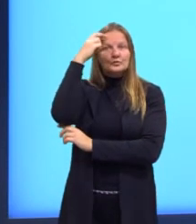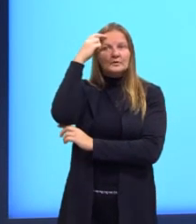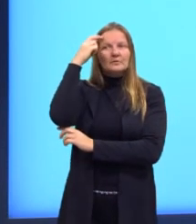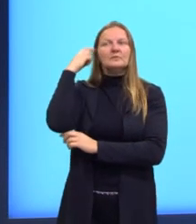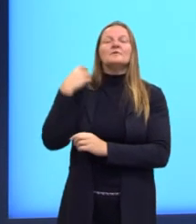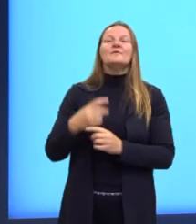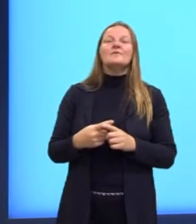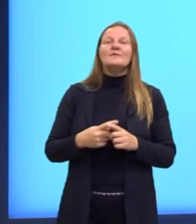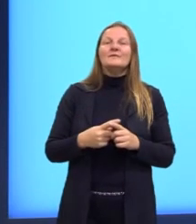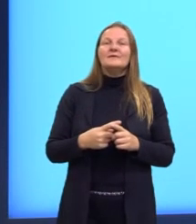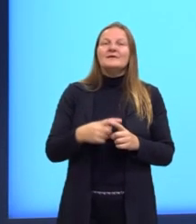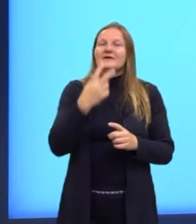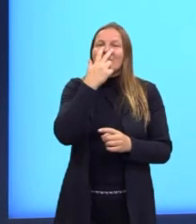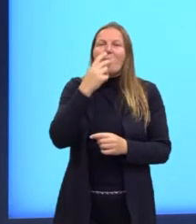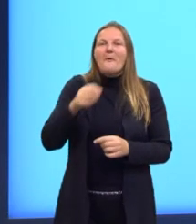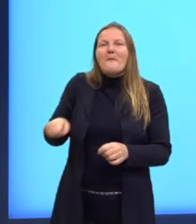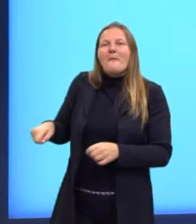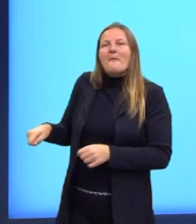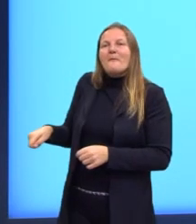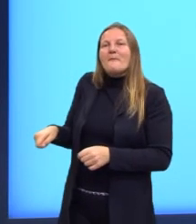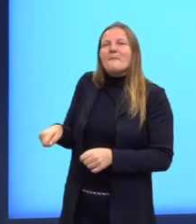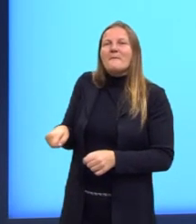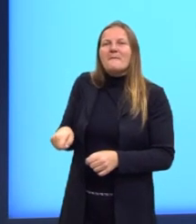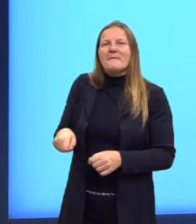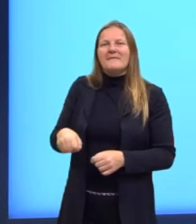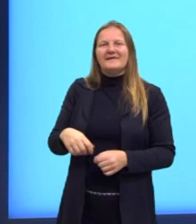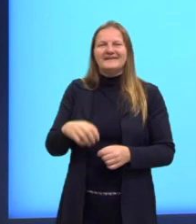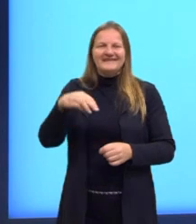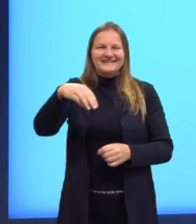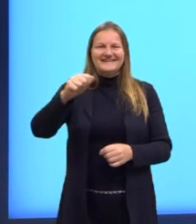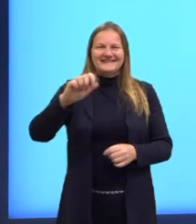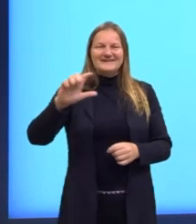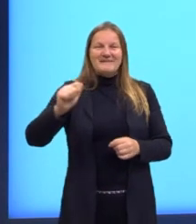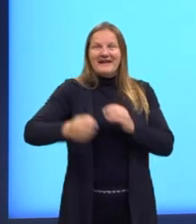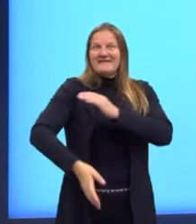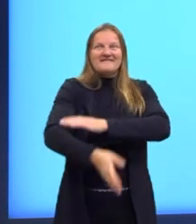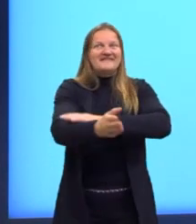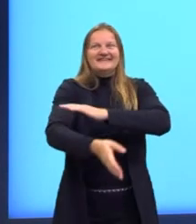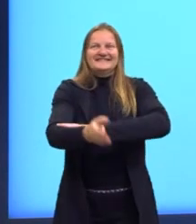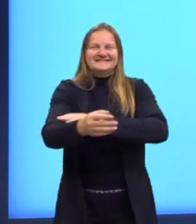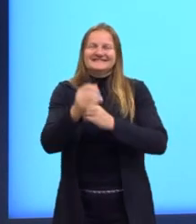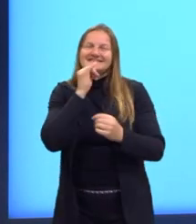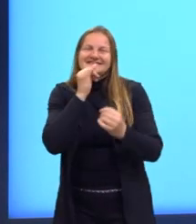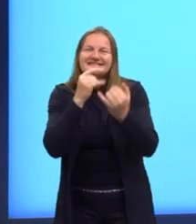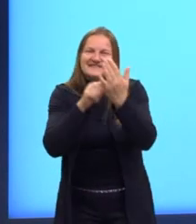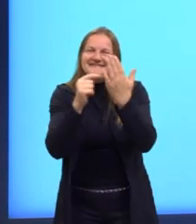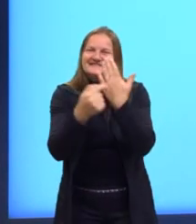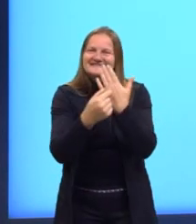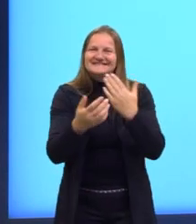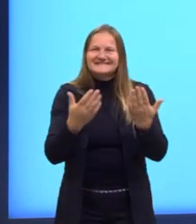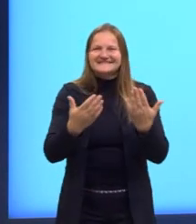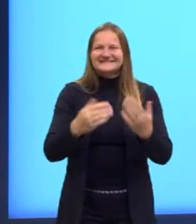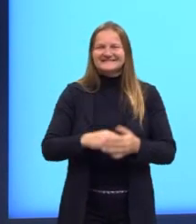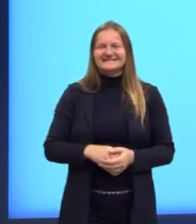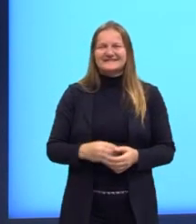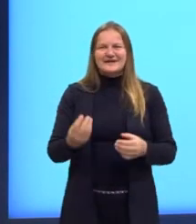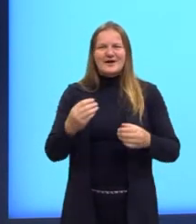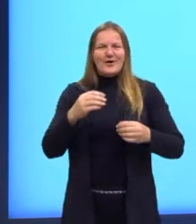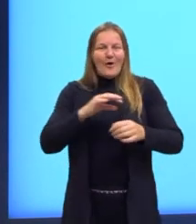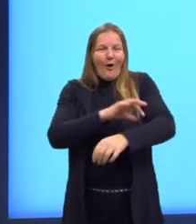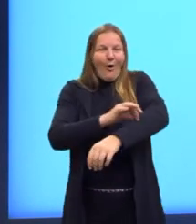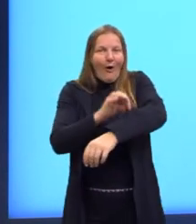é uma mala que a gente organiza para fazer uma viagem, por exemplo. Onde a gente coloca ali roupa,